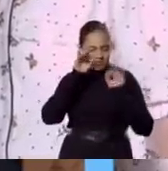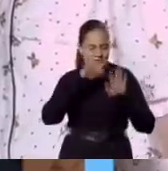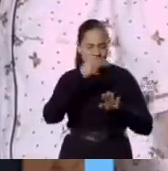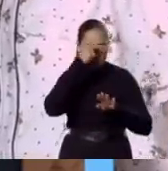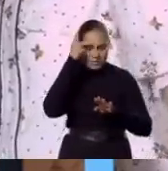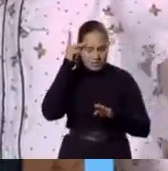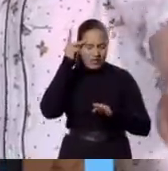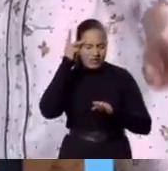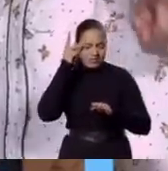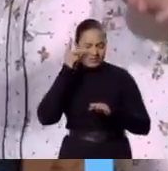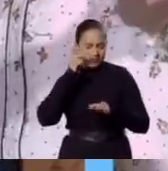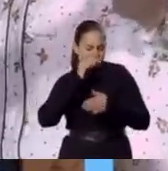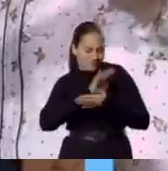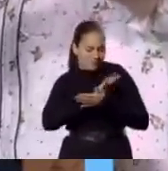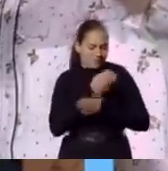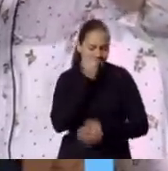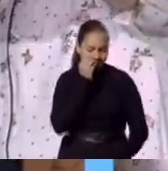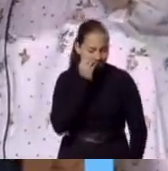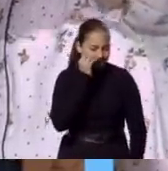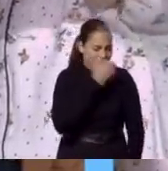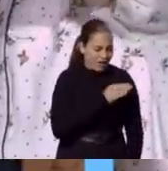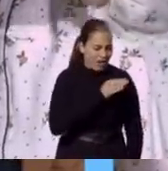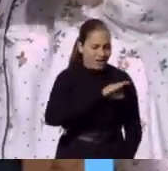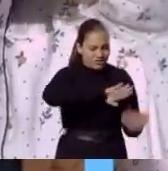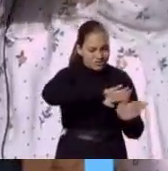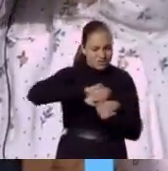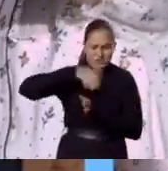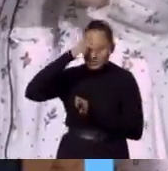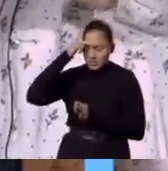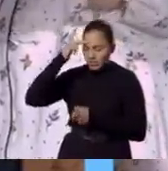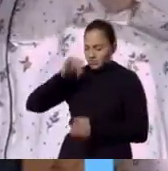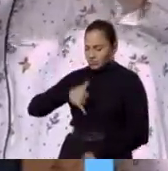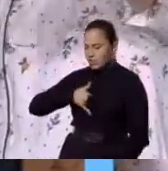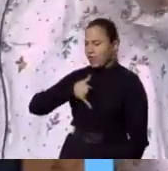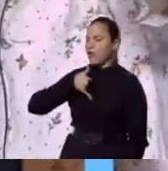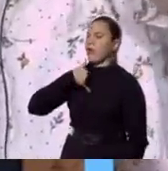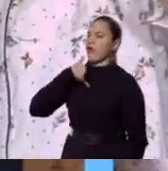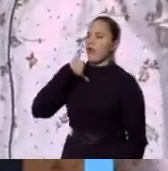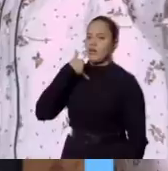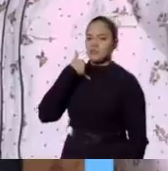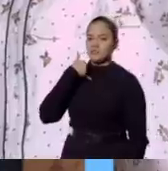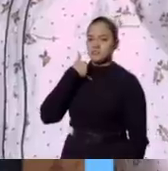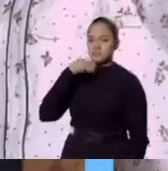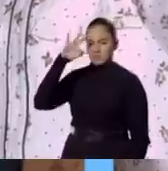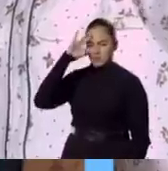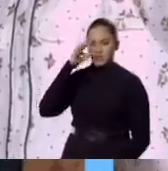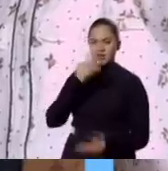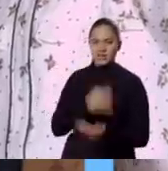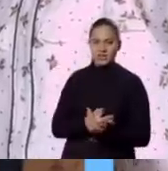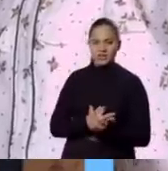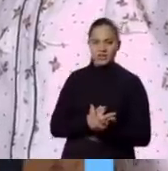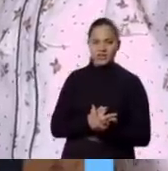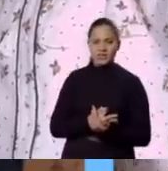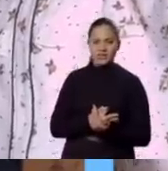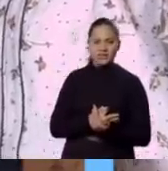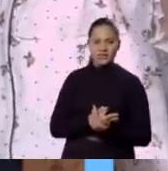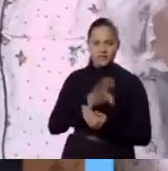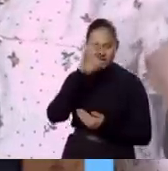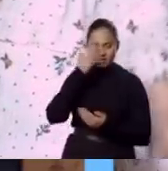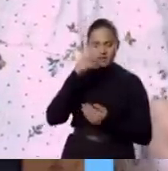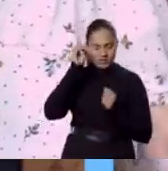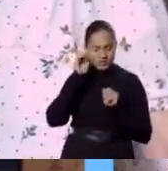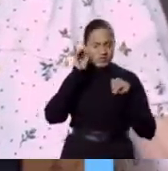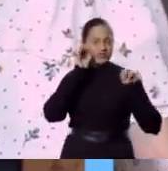humilhados e abate os exaltados Quem crê que Deus vai orar